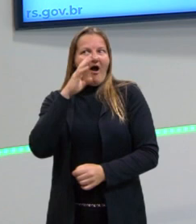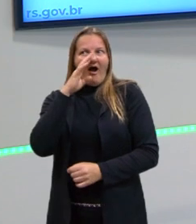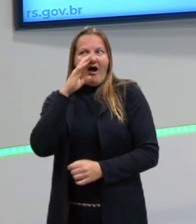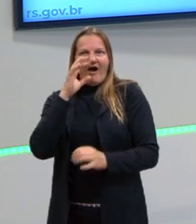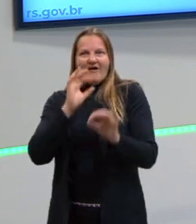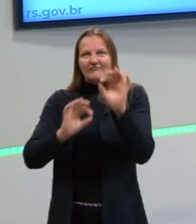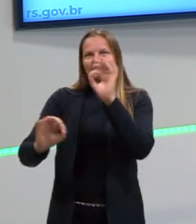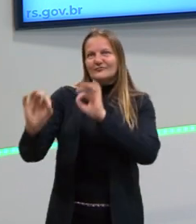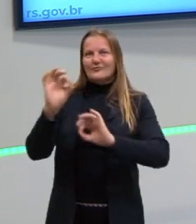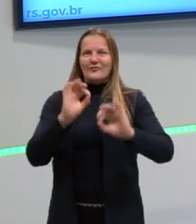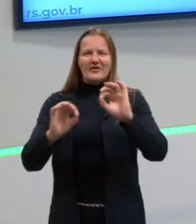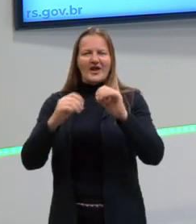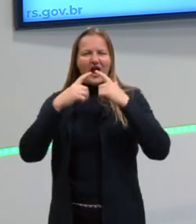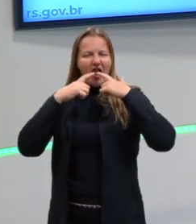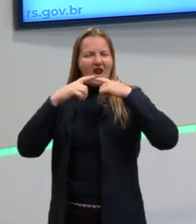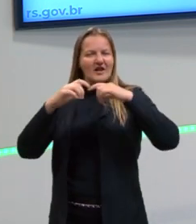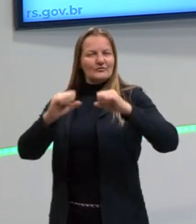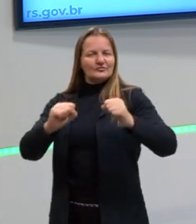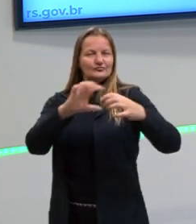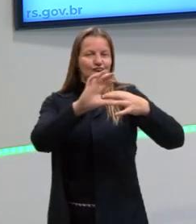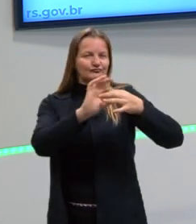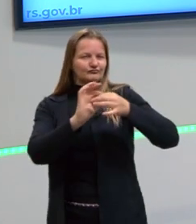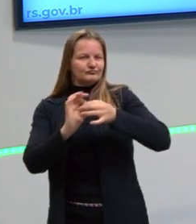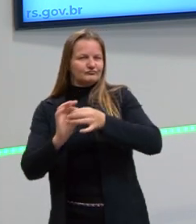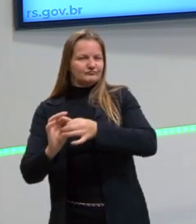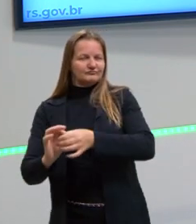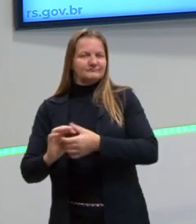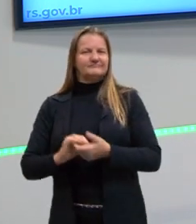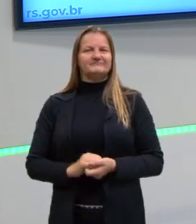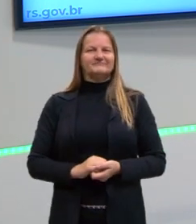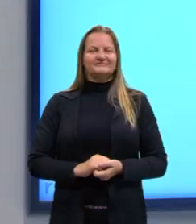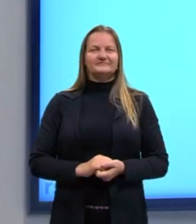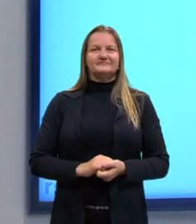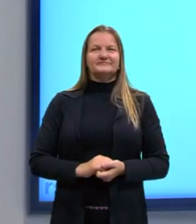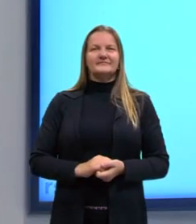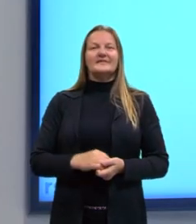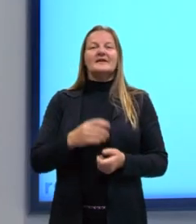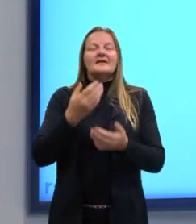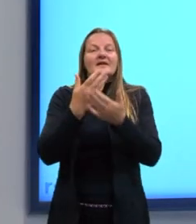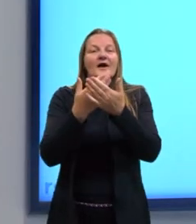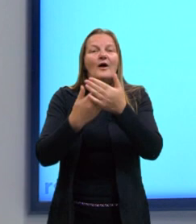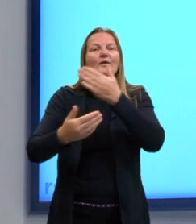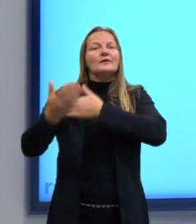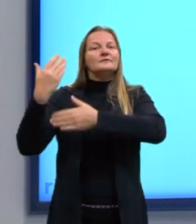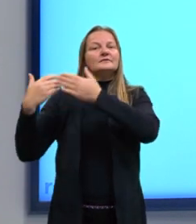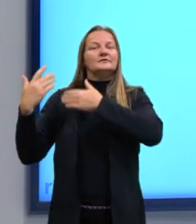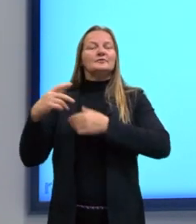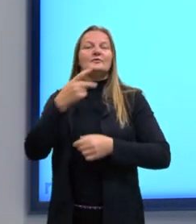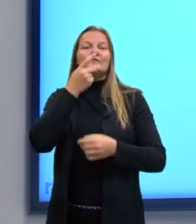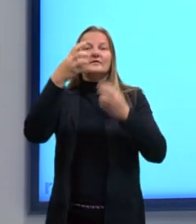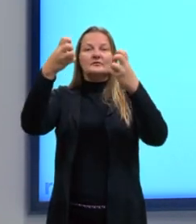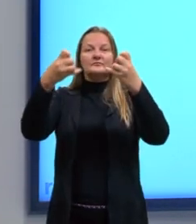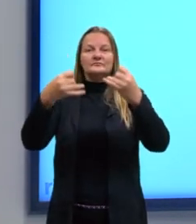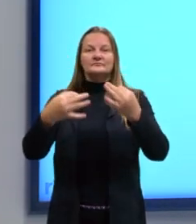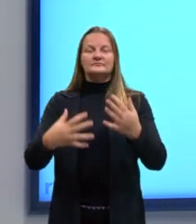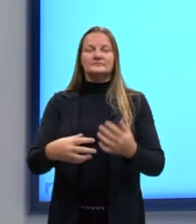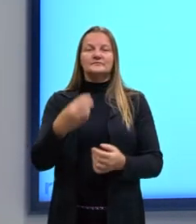entre aspas, um look coerente. A gente falou na aula anterior sobre os três